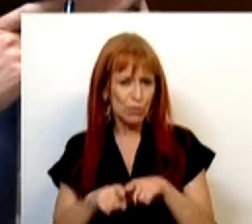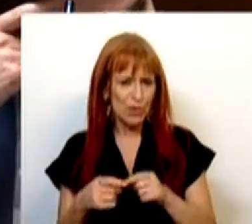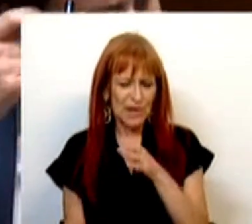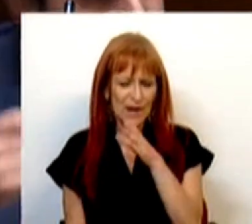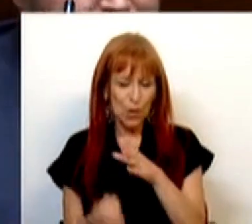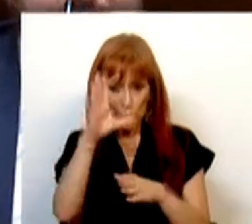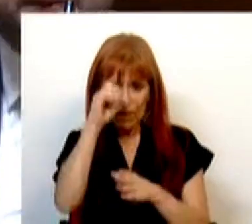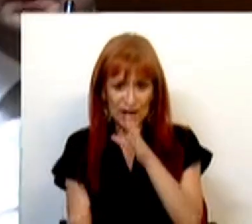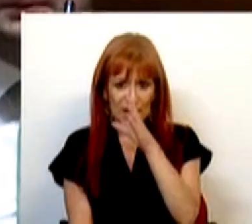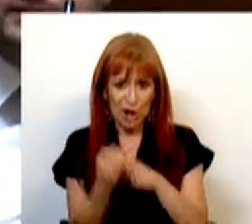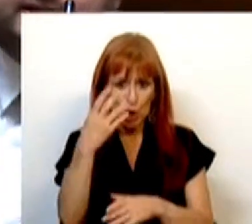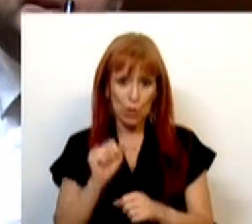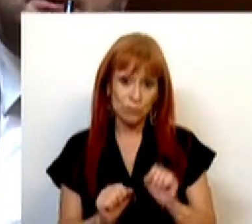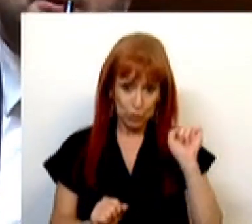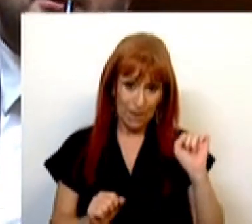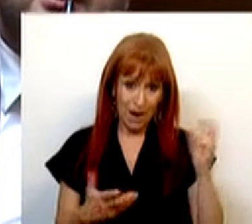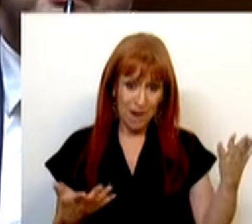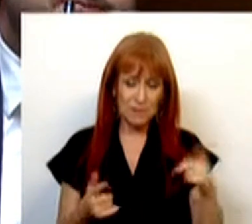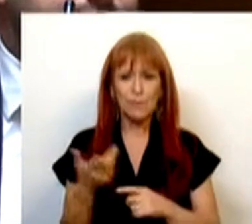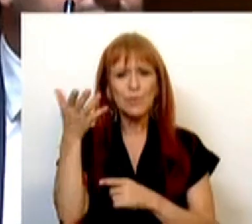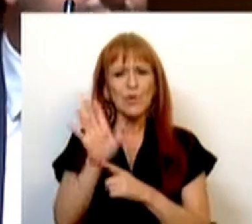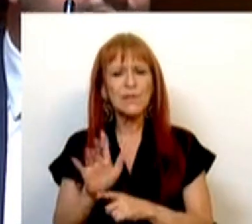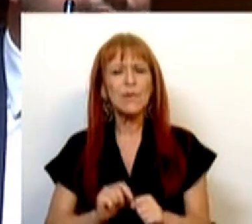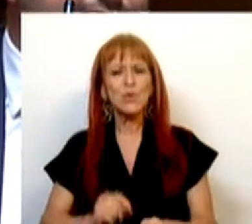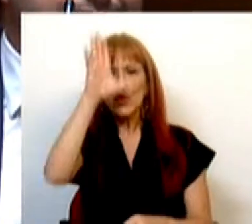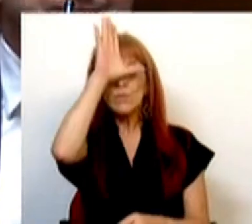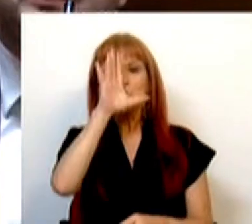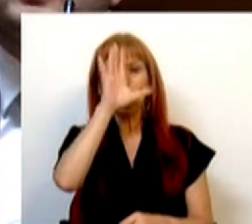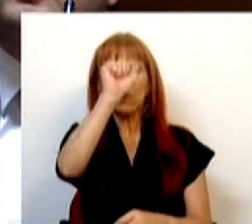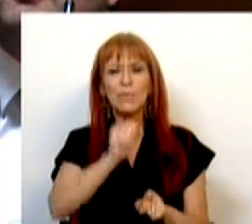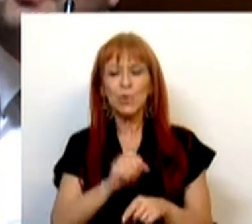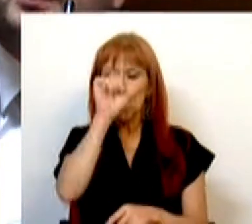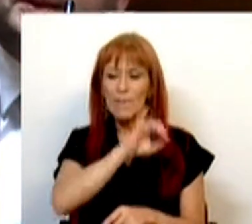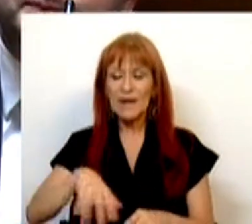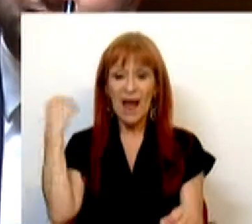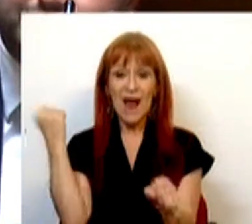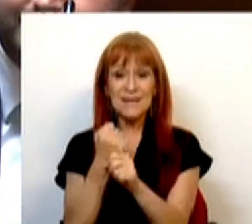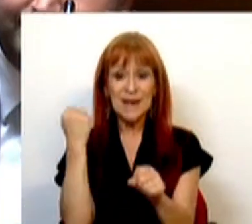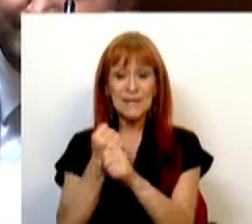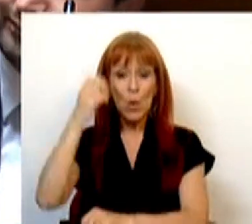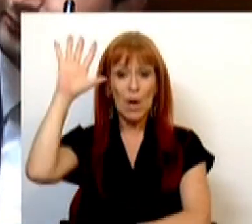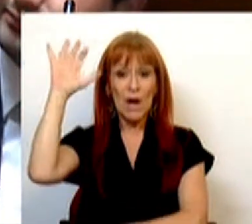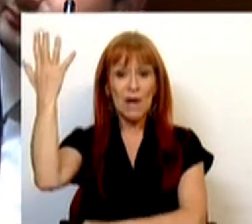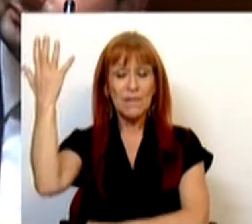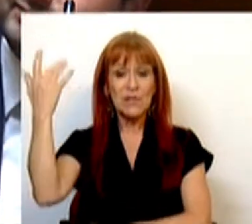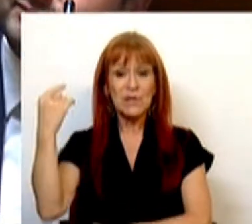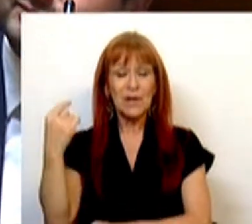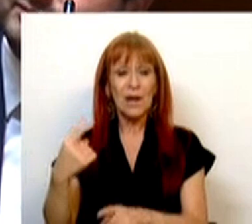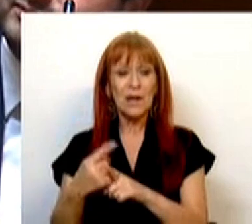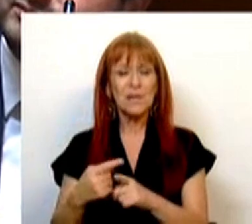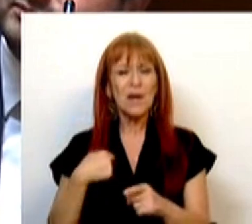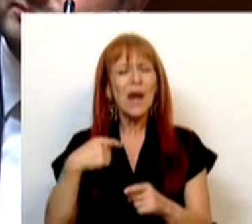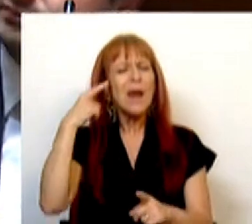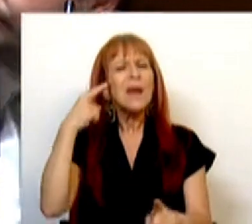criado pelo Governo do Partido Socialista, nomeadamente pelo Ministério do Ambiente e da Ação Climática, que visa